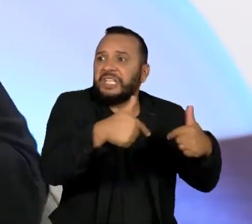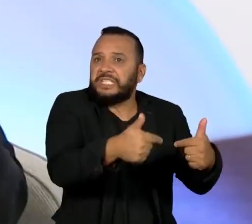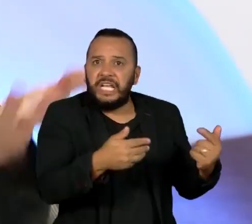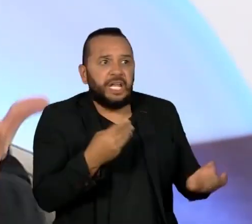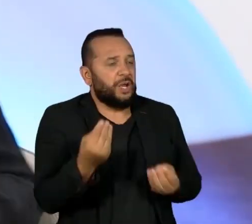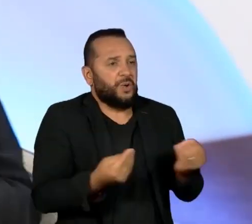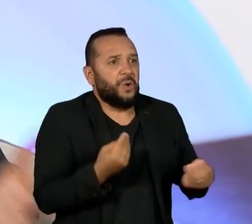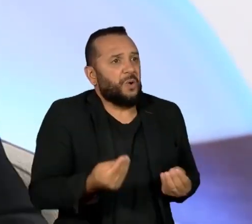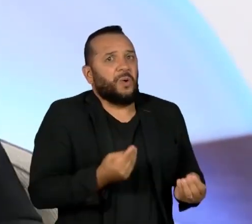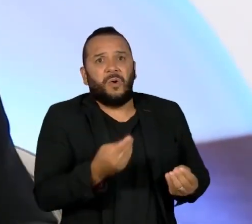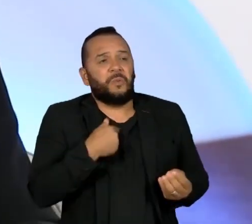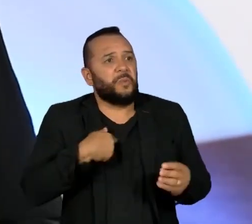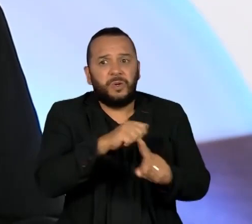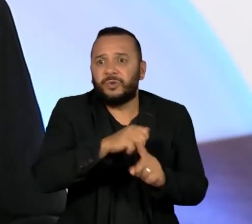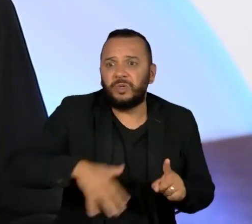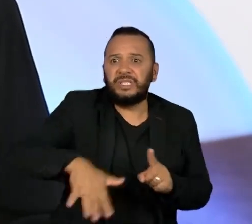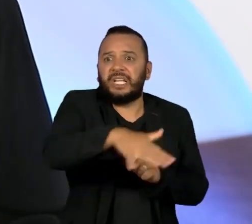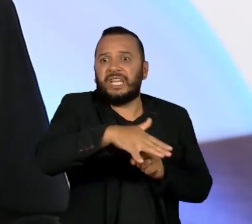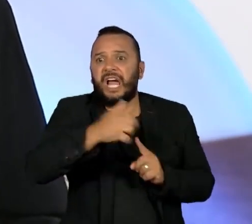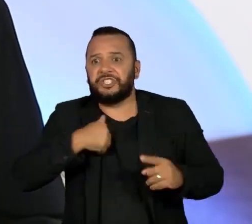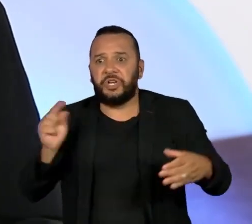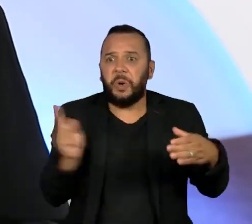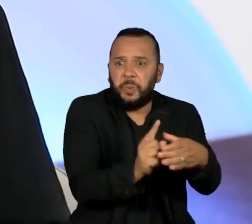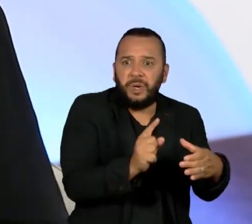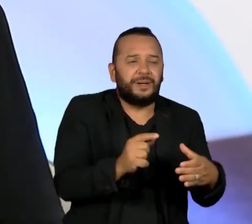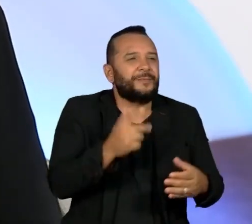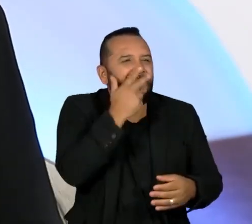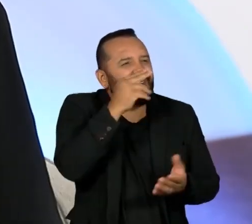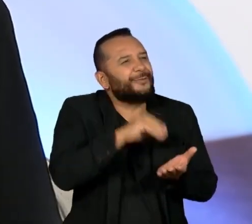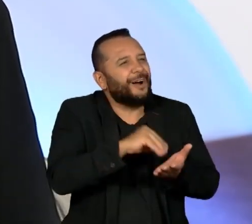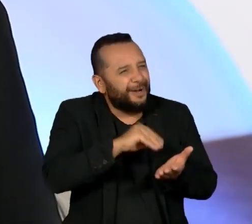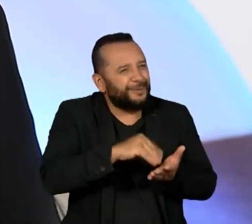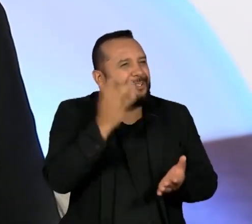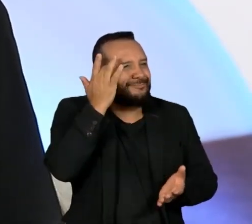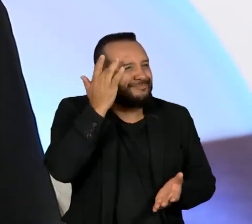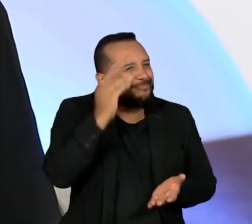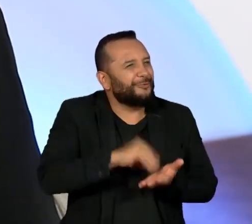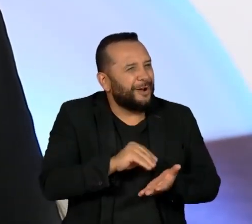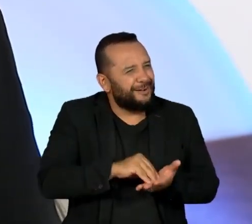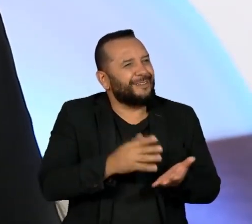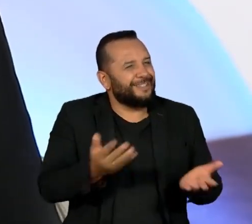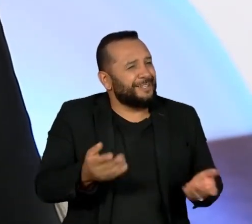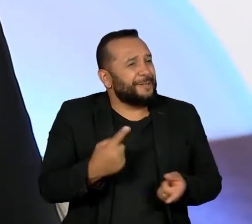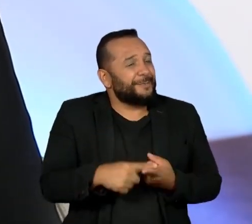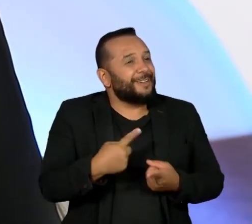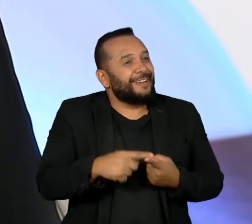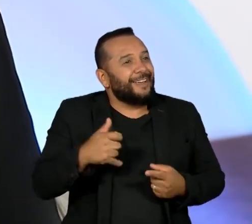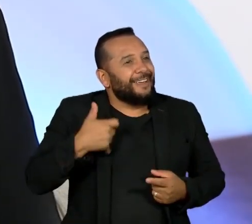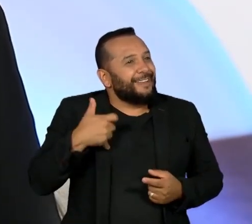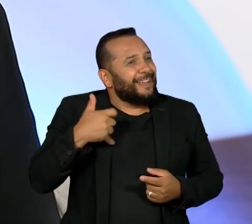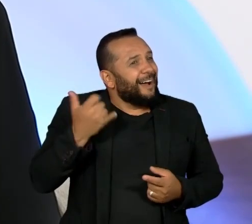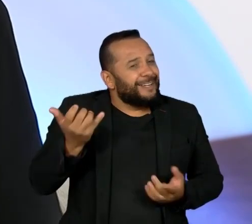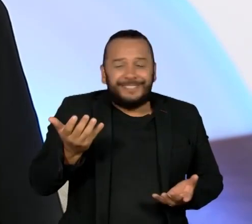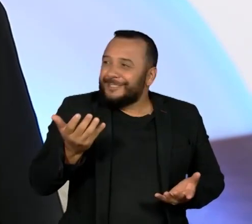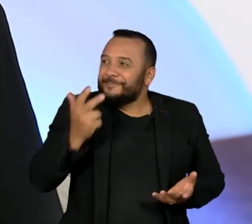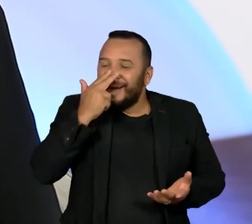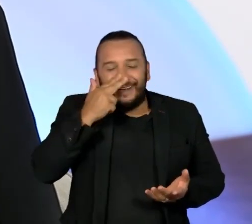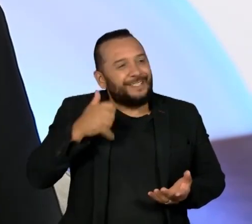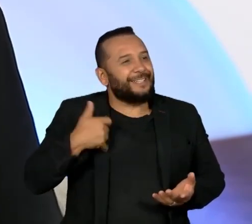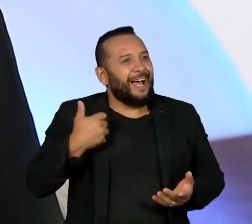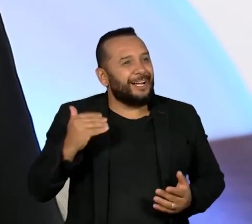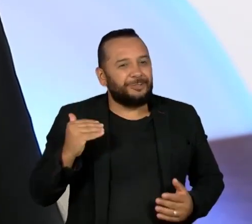estar no mundo. Você é imaturo mesmo. E a idade é uma beleza, sabe?